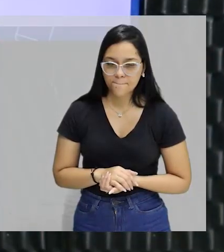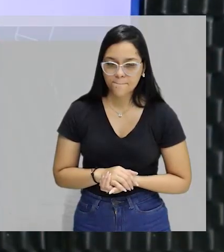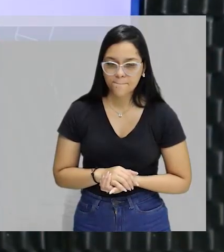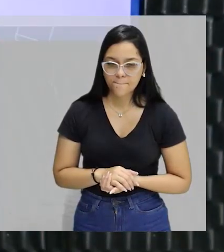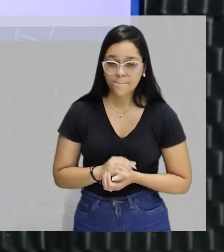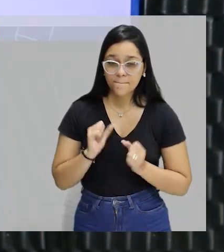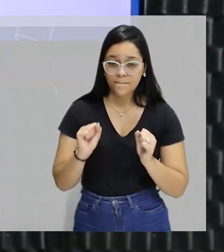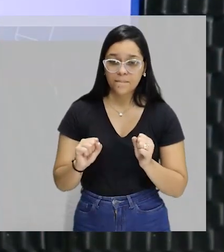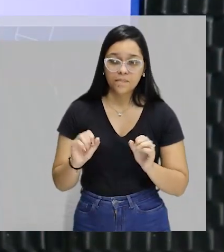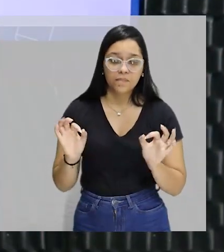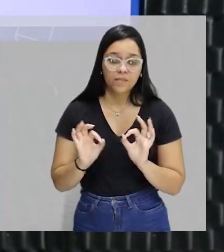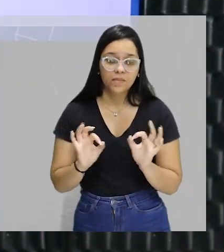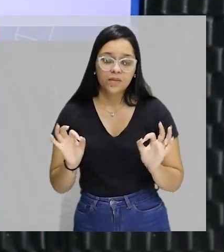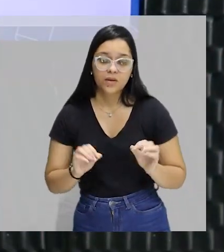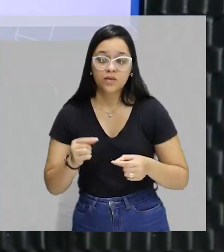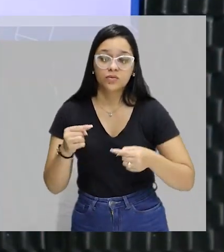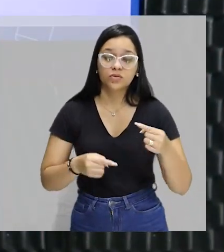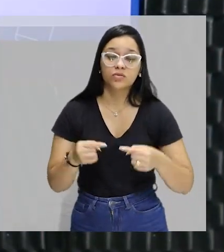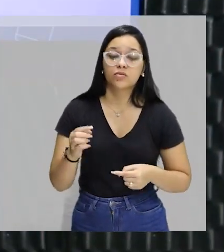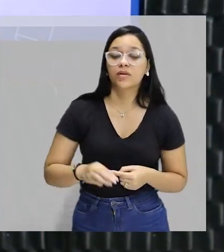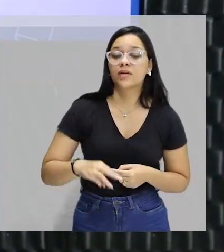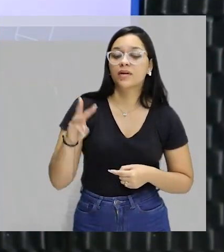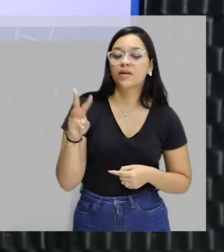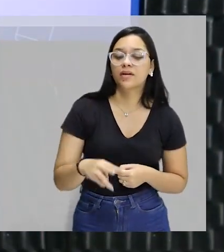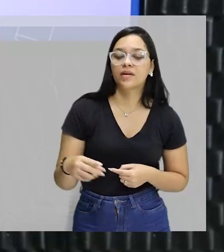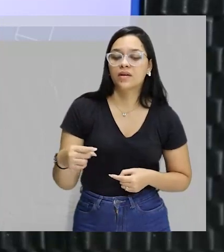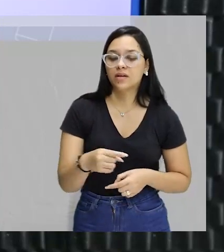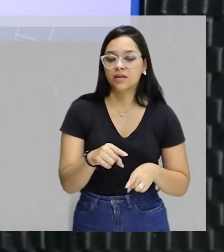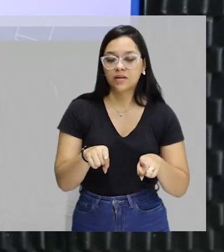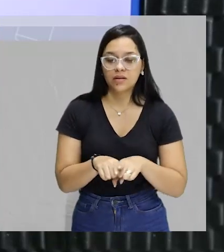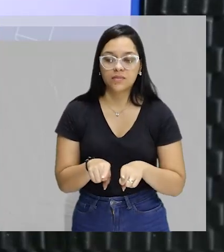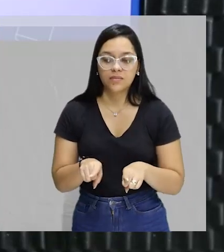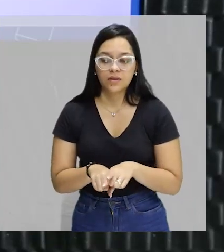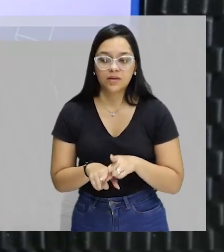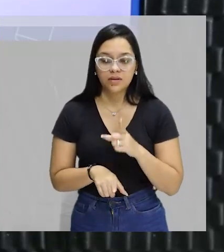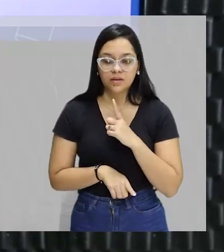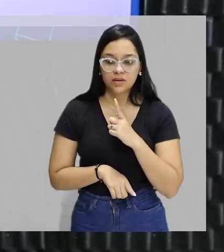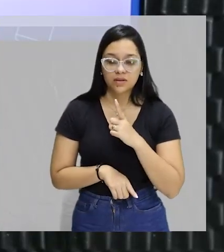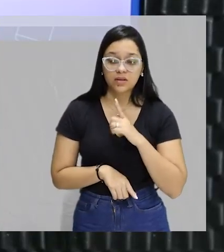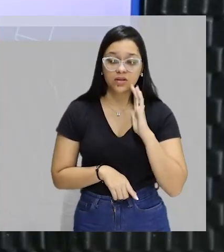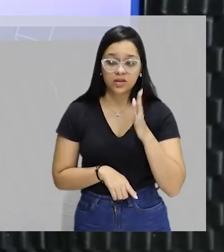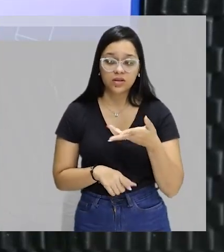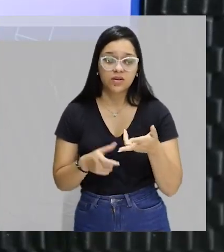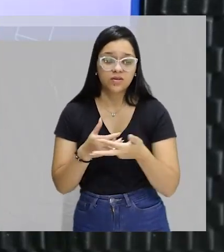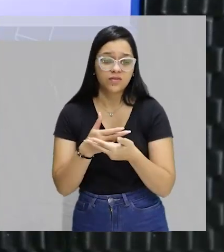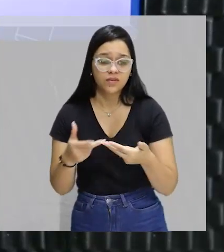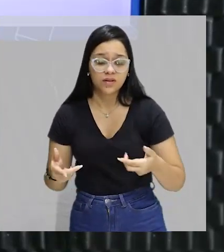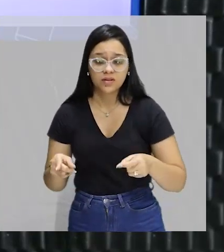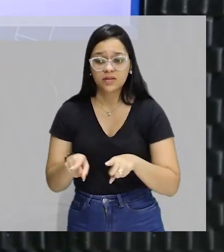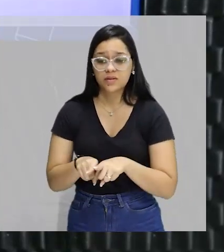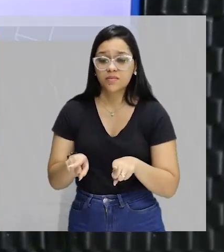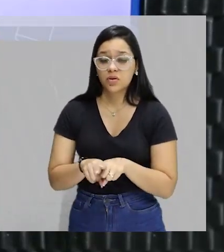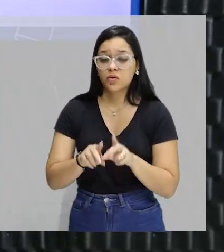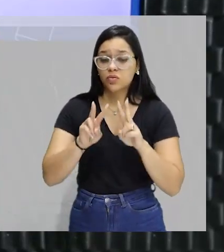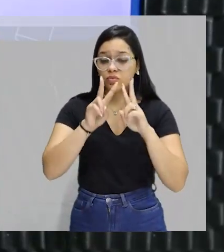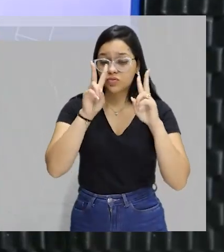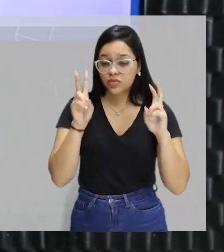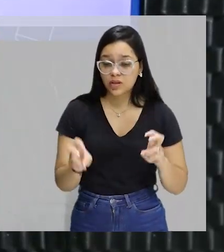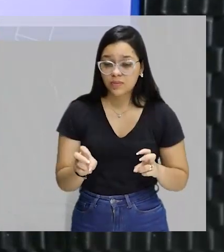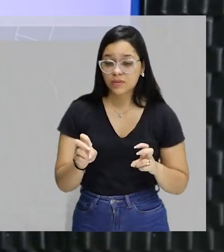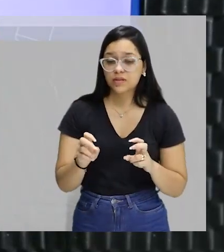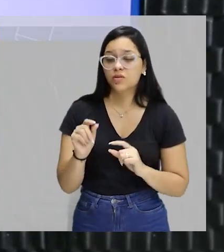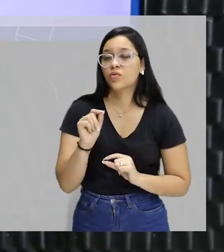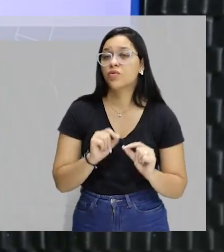ninguém, mas estão ali discutindo sobre quem elas são. Então, é uma obra que já foi feita muitas vezes, e os temas dele muitas vezes